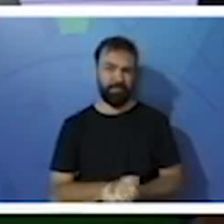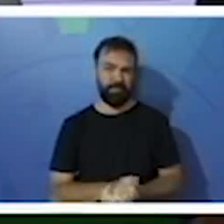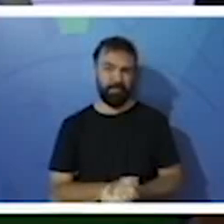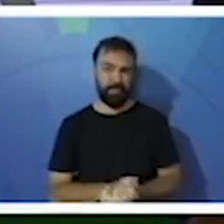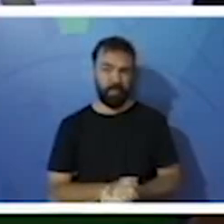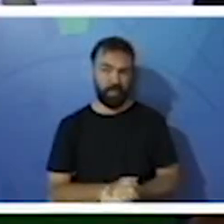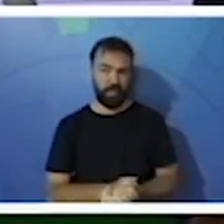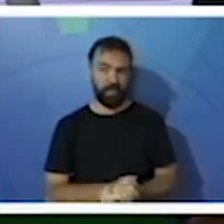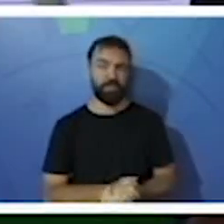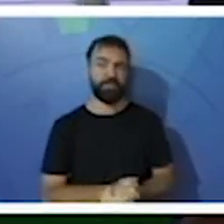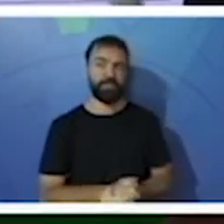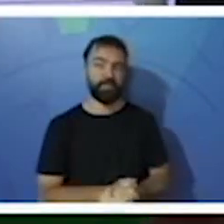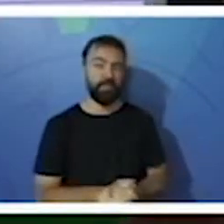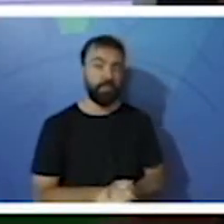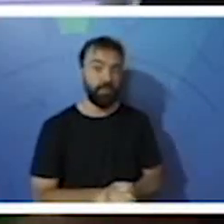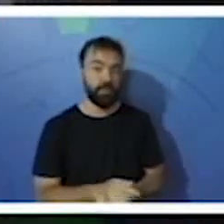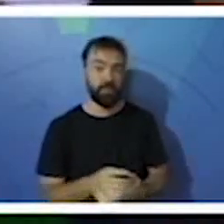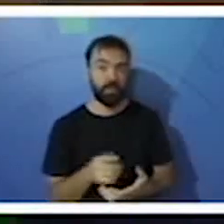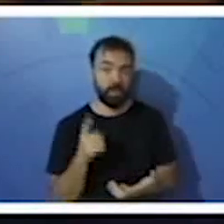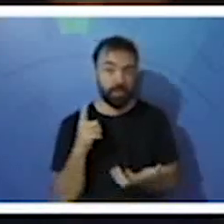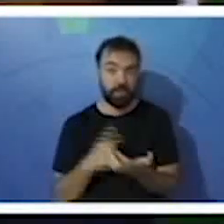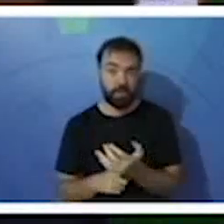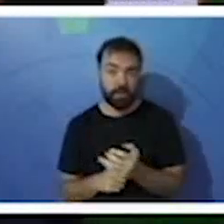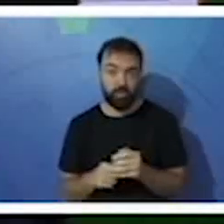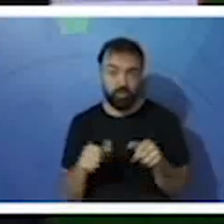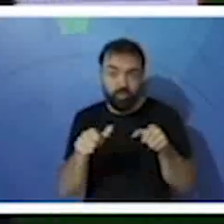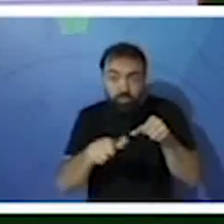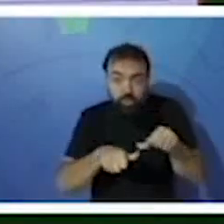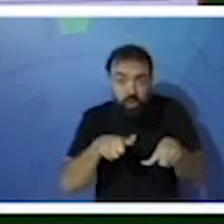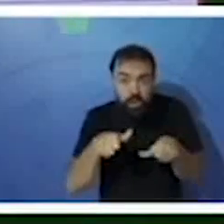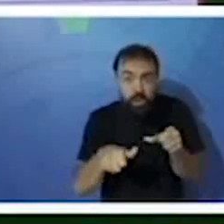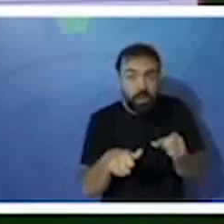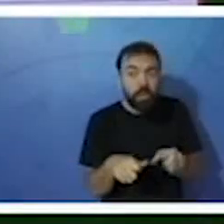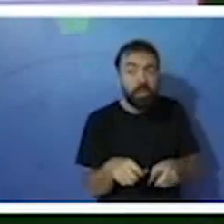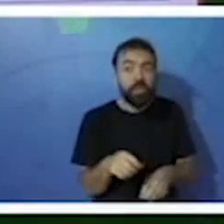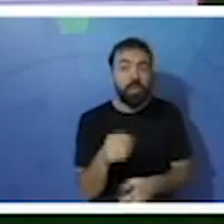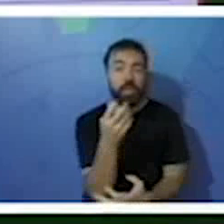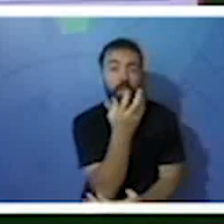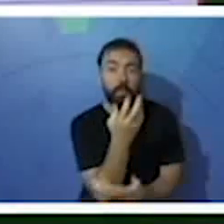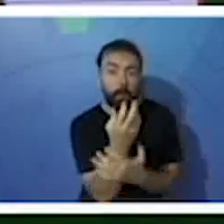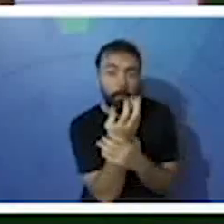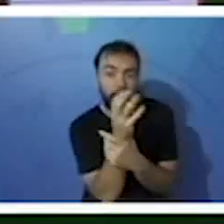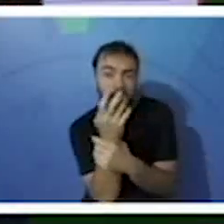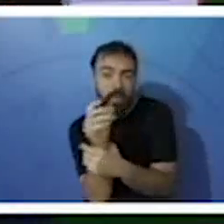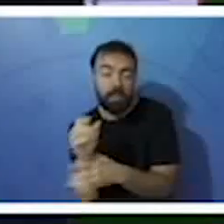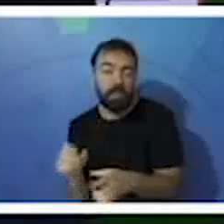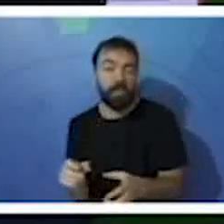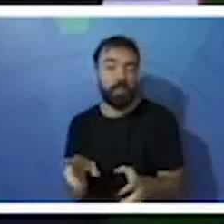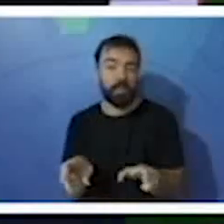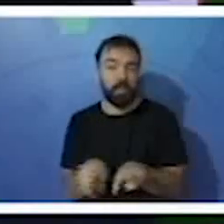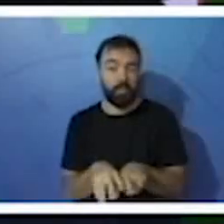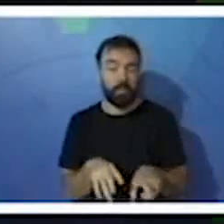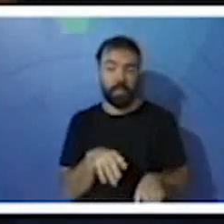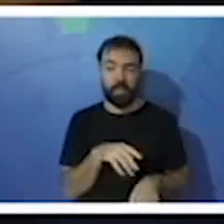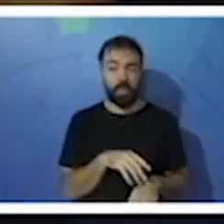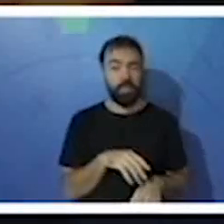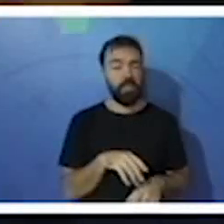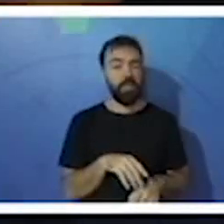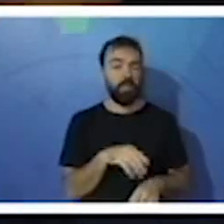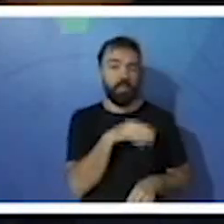vemos, por isso, ela decide reformar as plantas e os animais. A Emília decide que tem que fazer uma